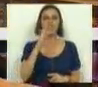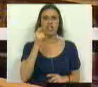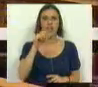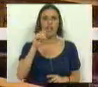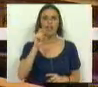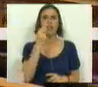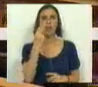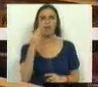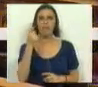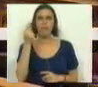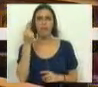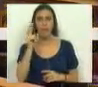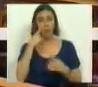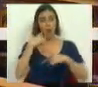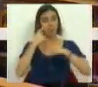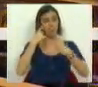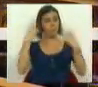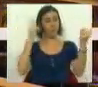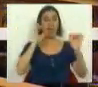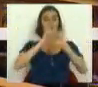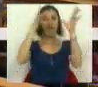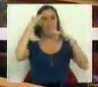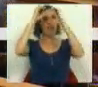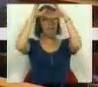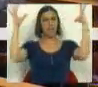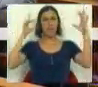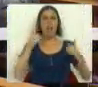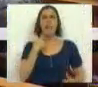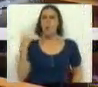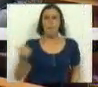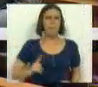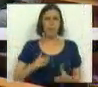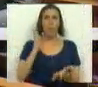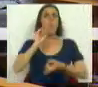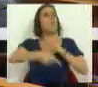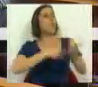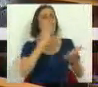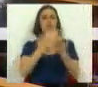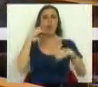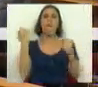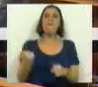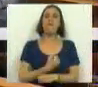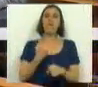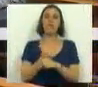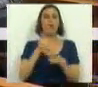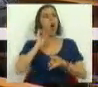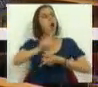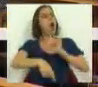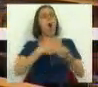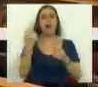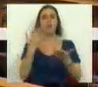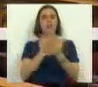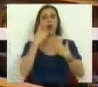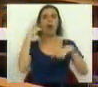de forma bastante clara a visão ideologicamente marcada de quem não percebe a escola pública e a função integradora que a escola